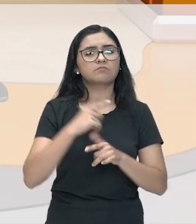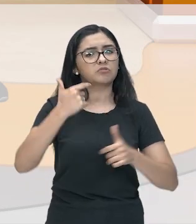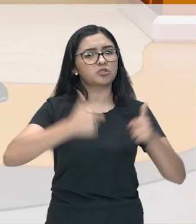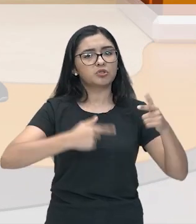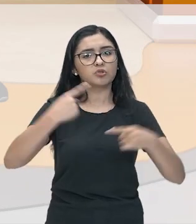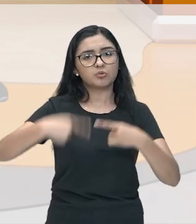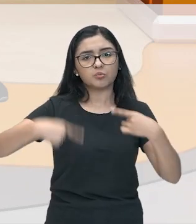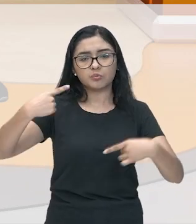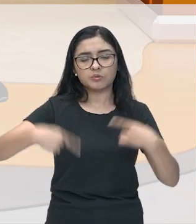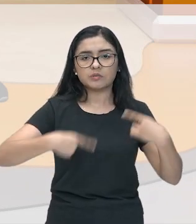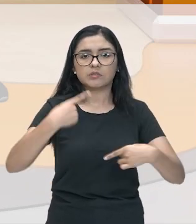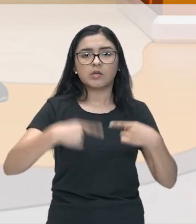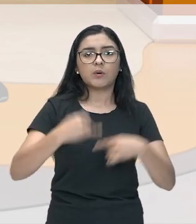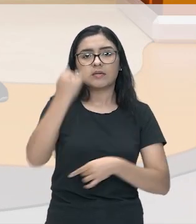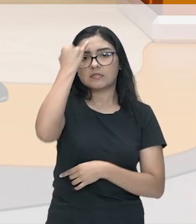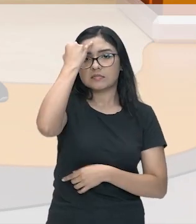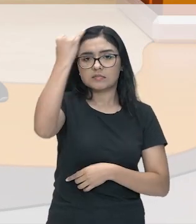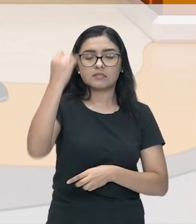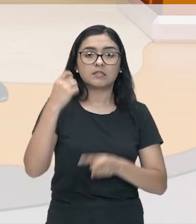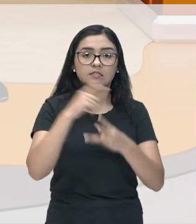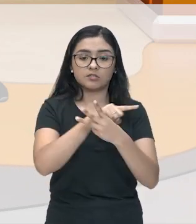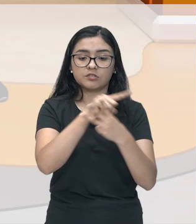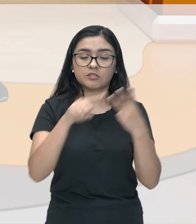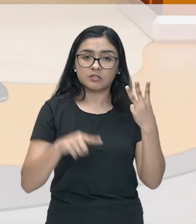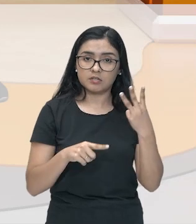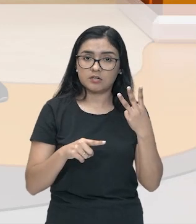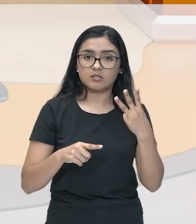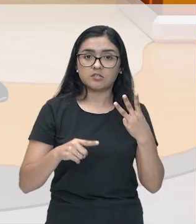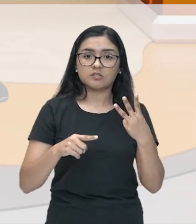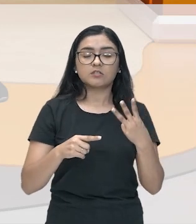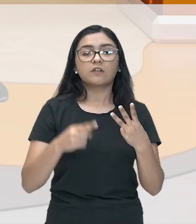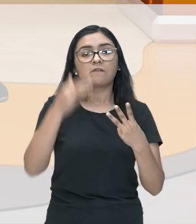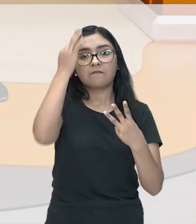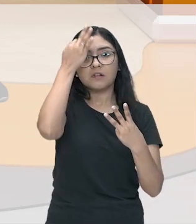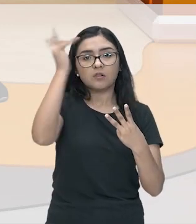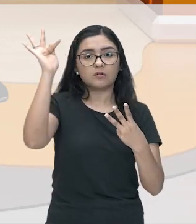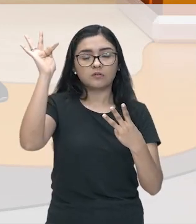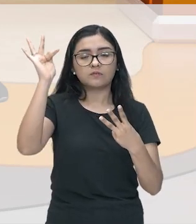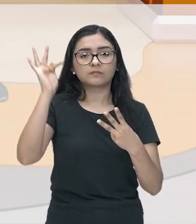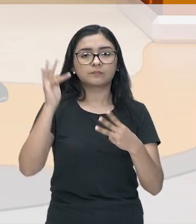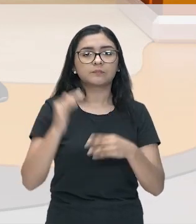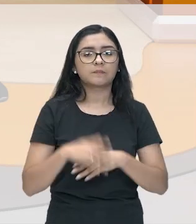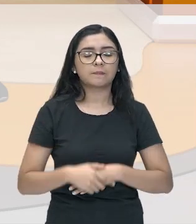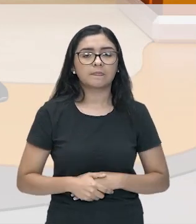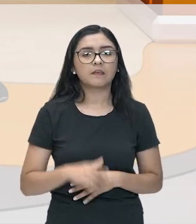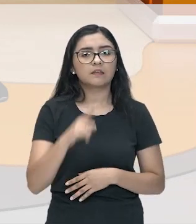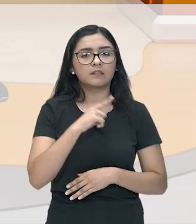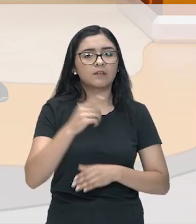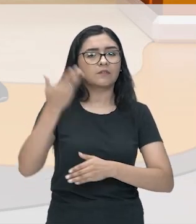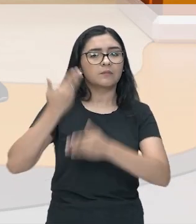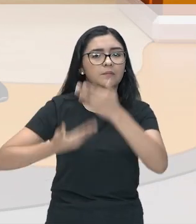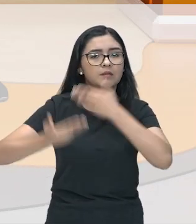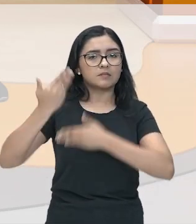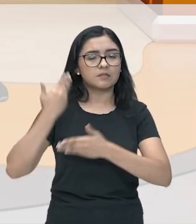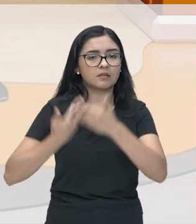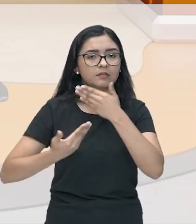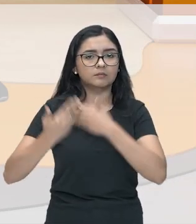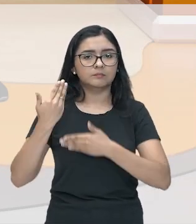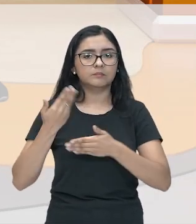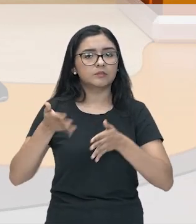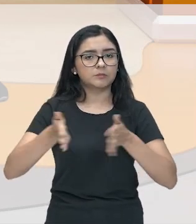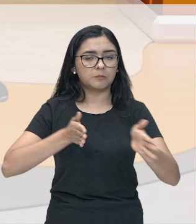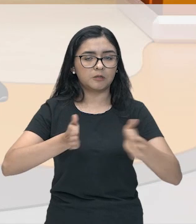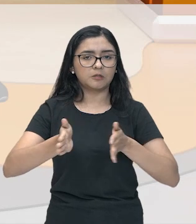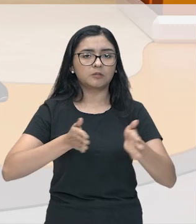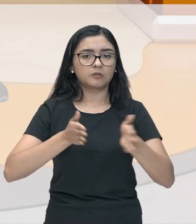as ideias desses filósofos, desses pensadores que surgiram, que existiram, que viveram lá neste